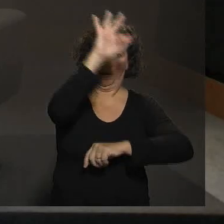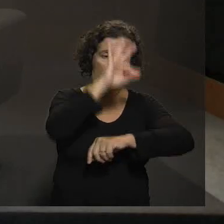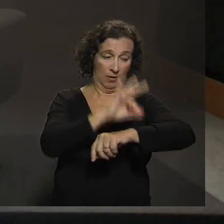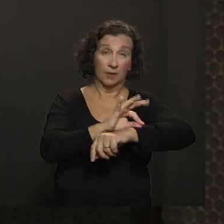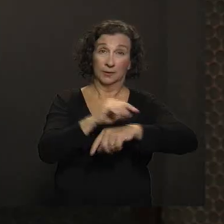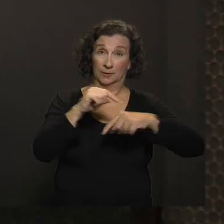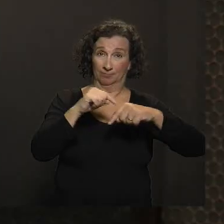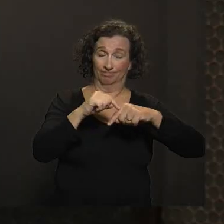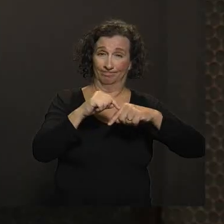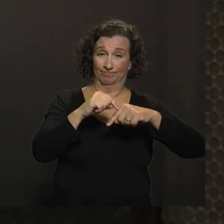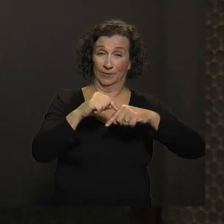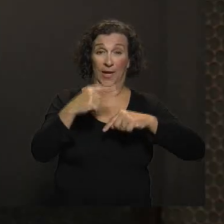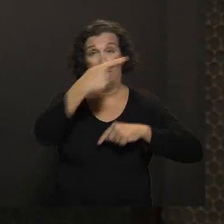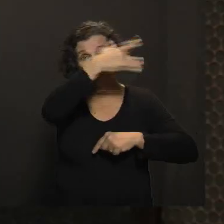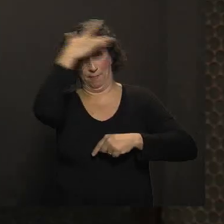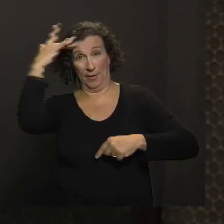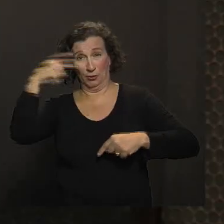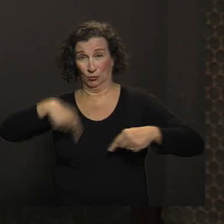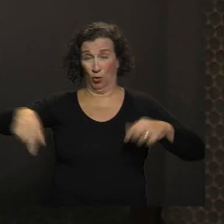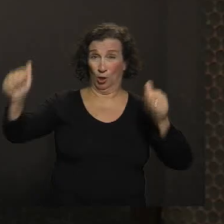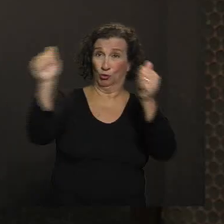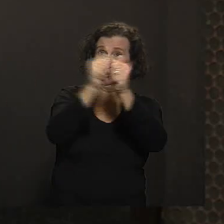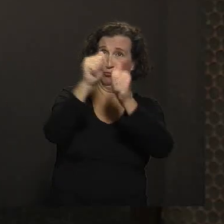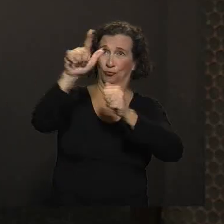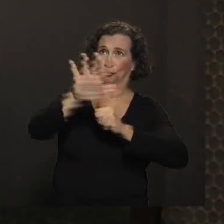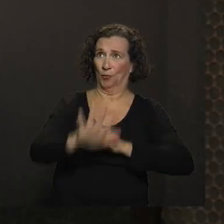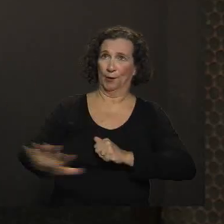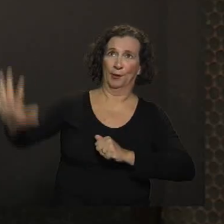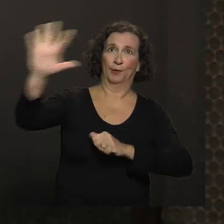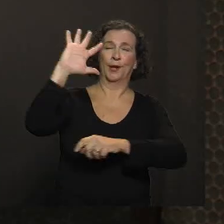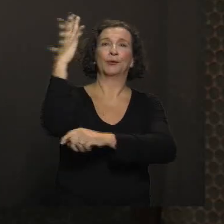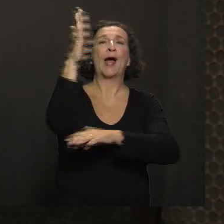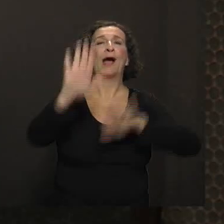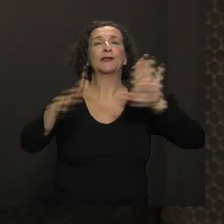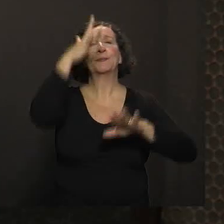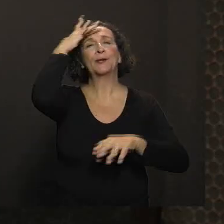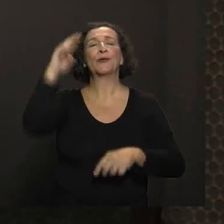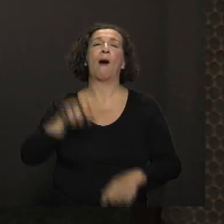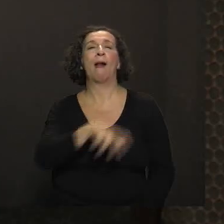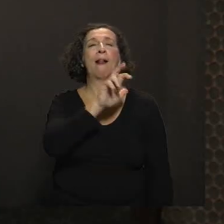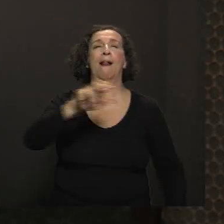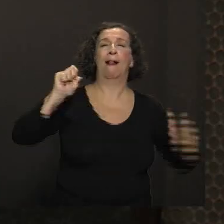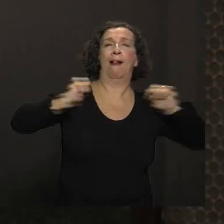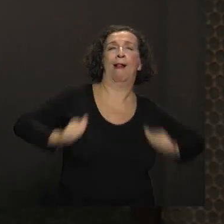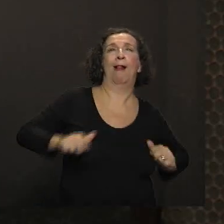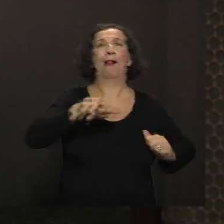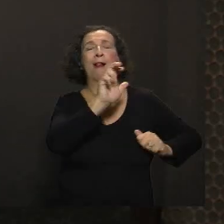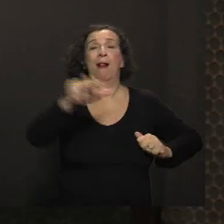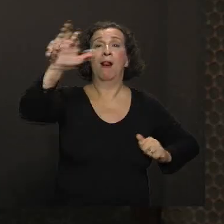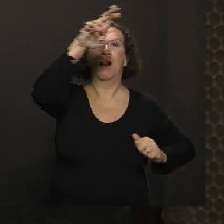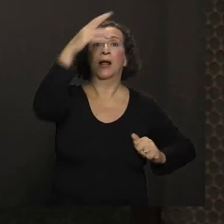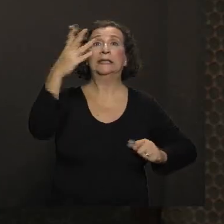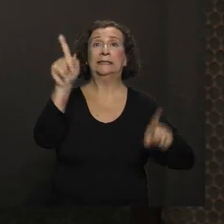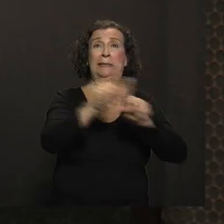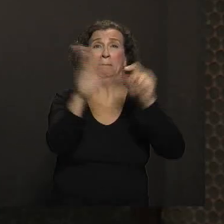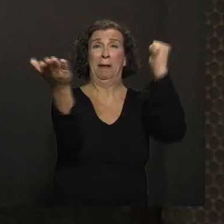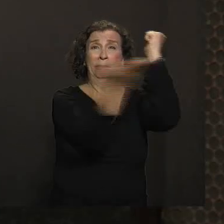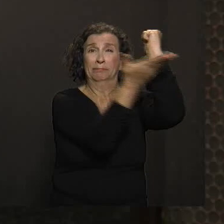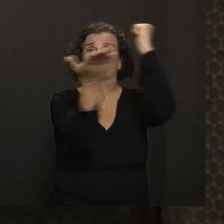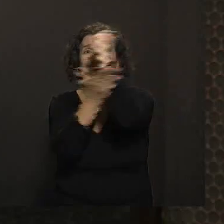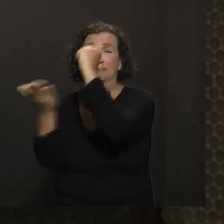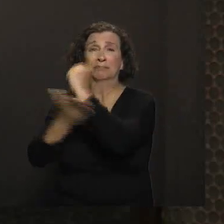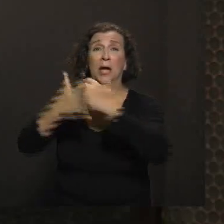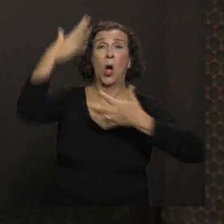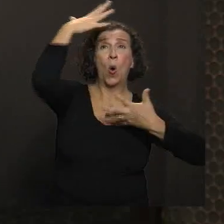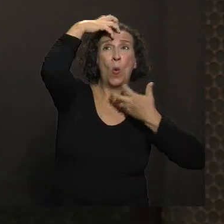a interação do homem com a natureza está muito grande. Ele vai fazer trilha, o desmatamento está aumentando, então, os macacos